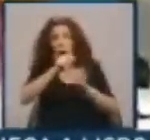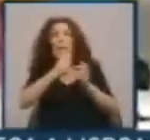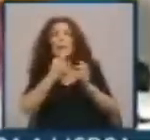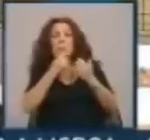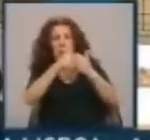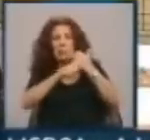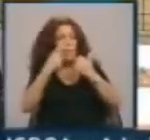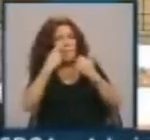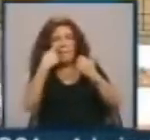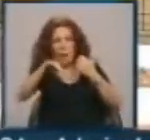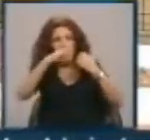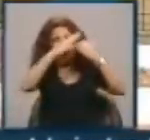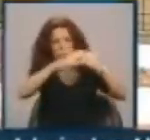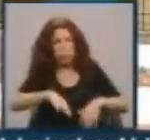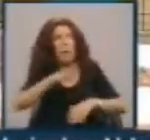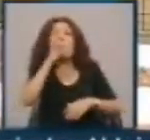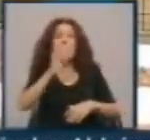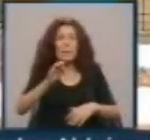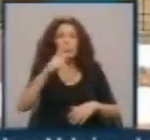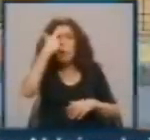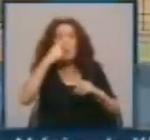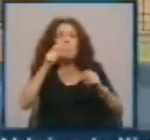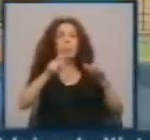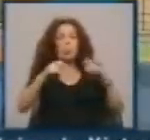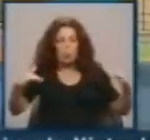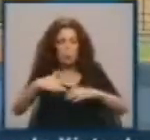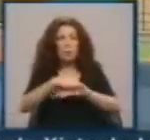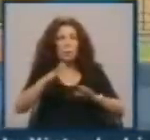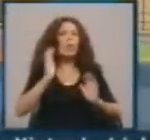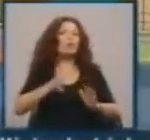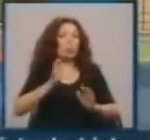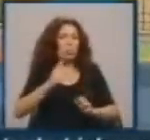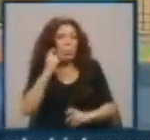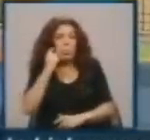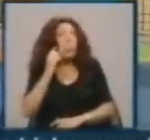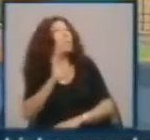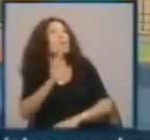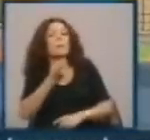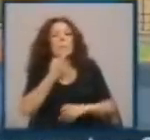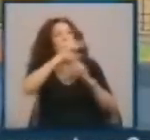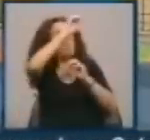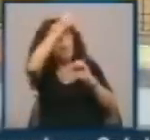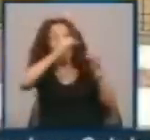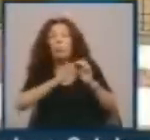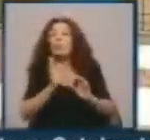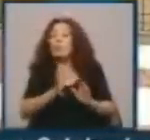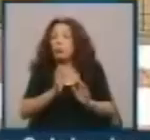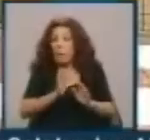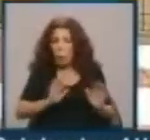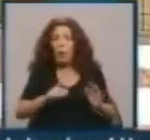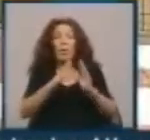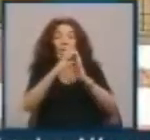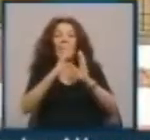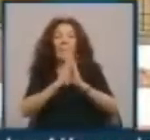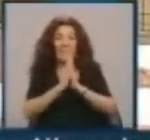iminente. Mesmo em termos da segurança de pessoas, já tem havido derrocadas, inclusivemente derrocadas daquele